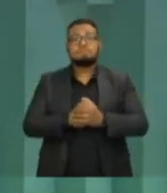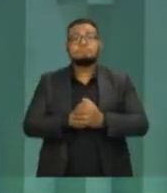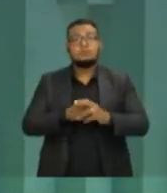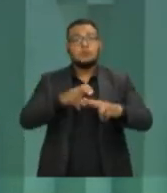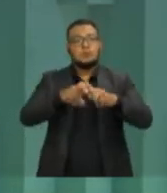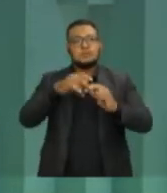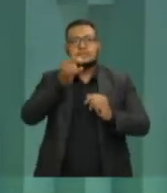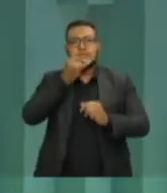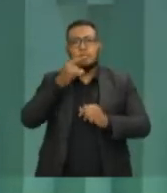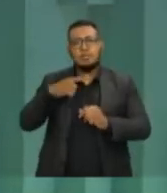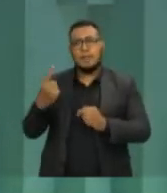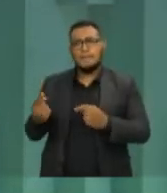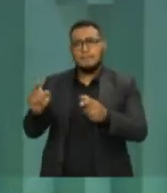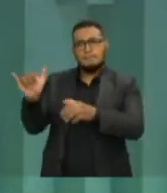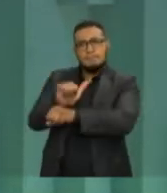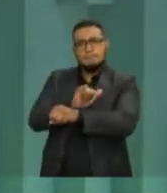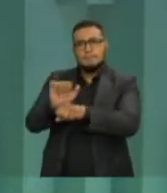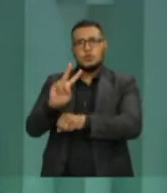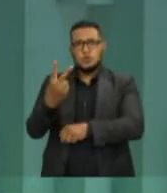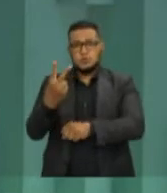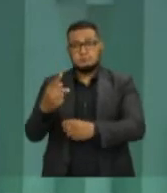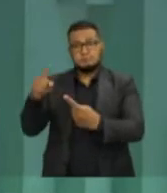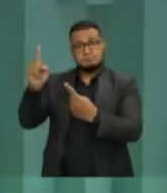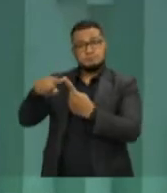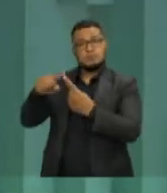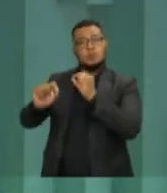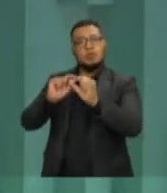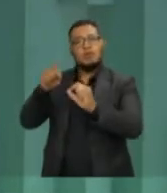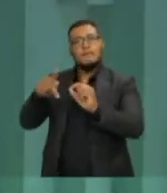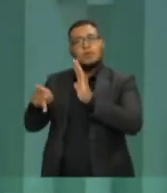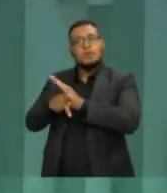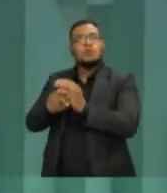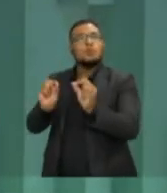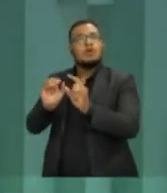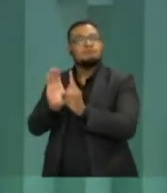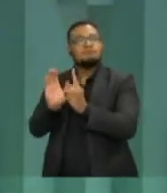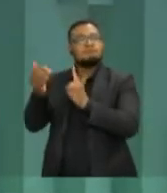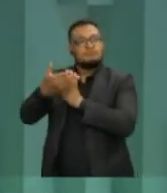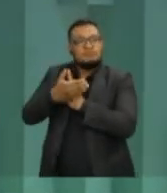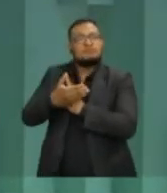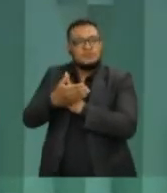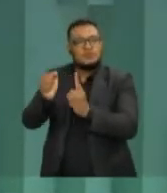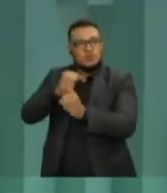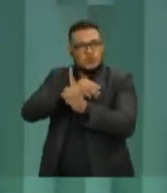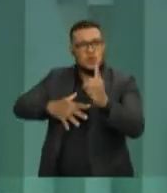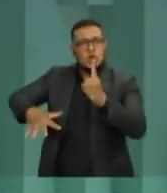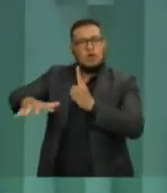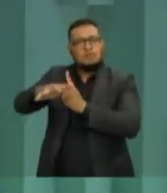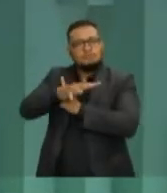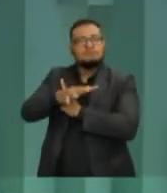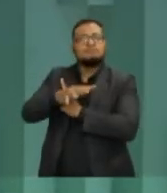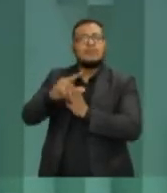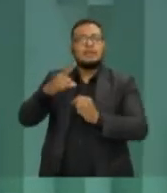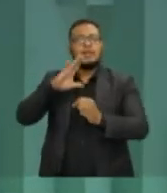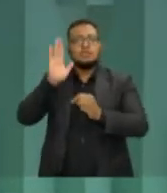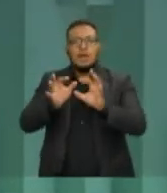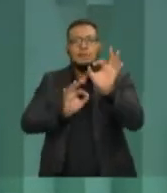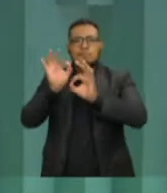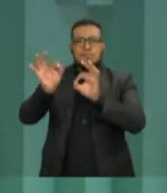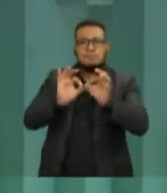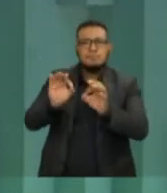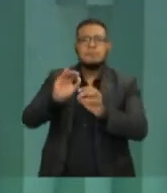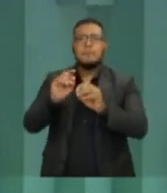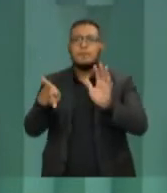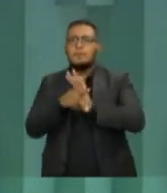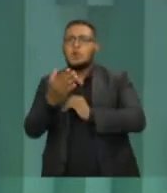fundamentais. Uma é de proteção social. Então, volto a dizer, proteção social. Restaurante popular, cozinhas comunitárias, banco de alimentos.